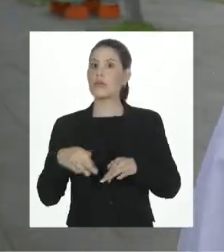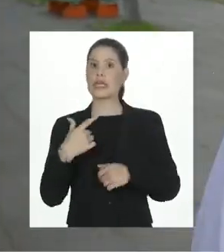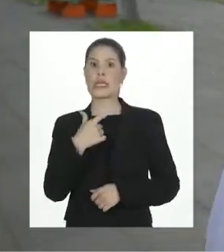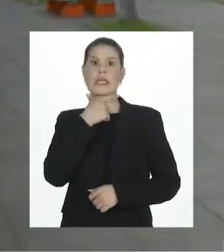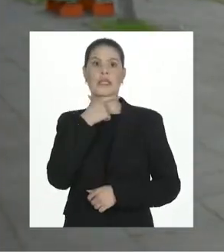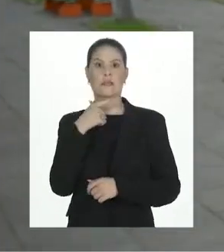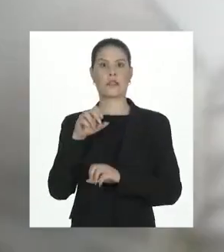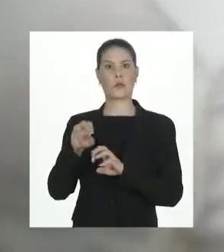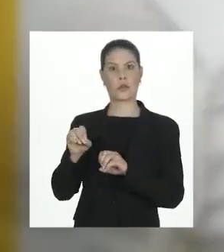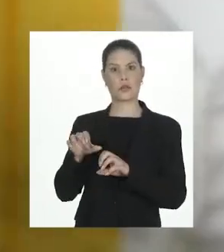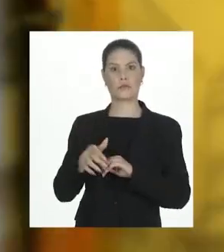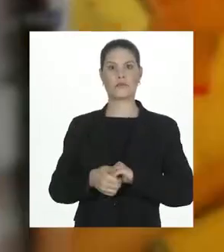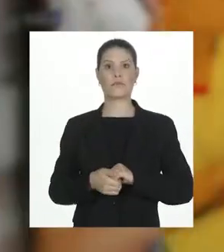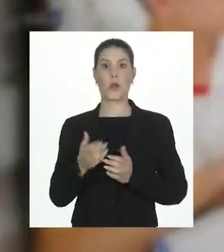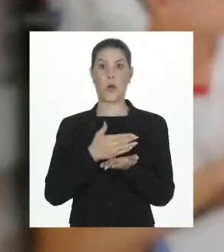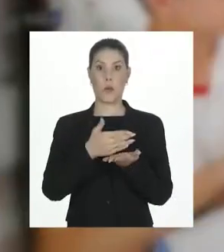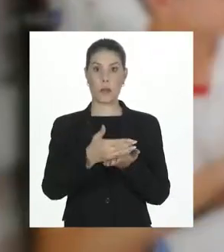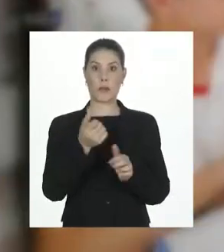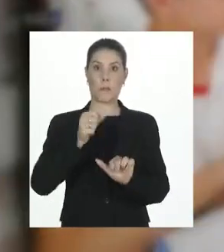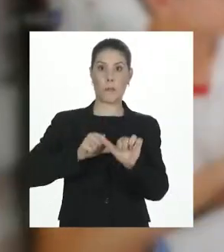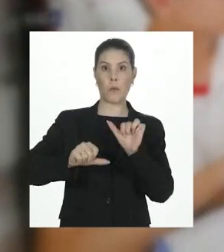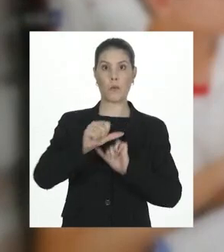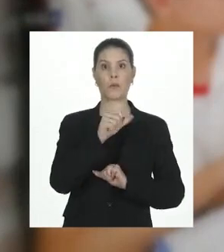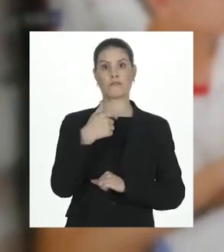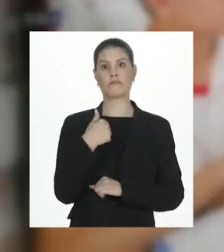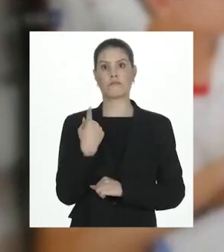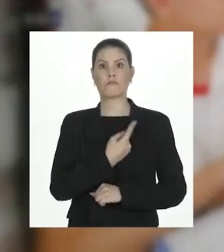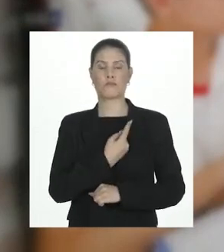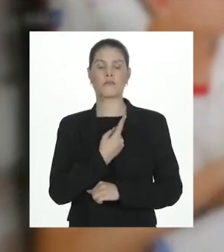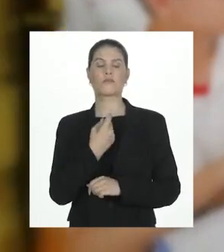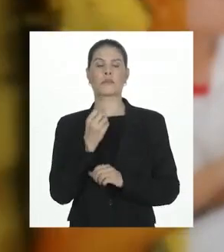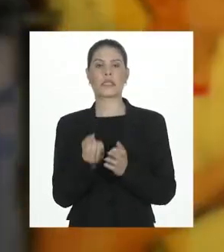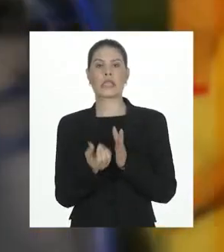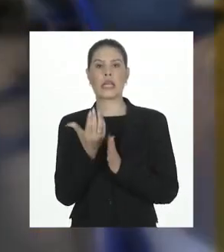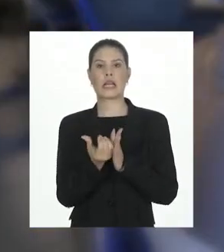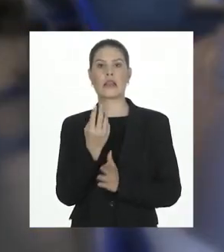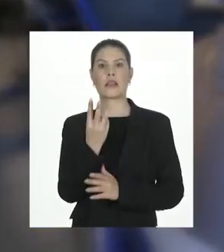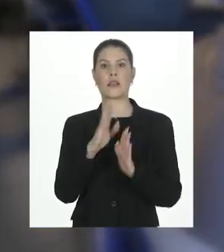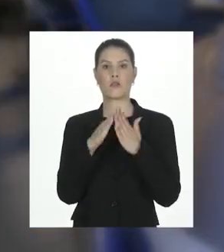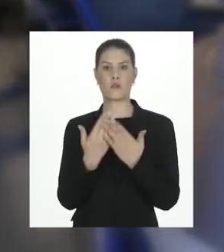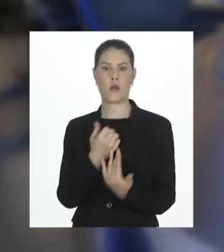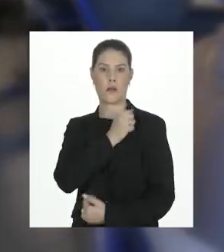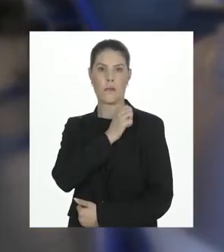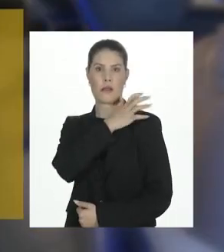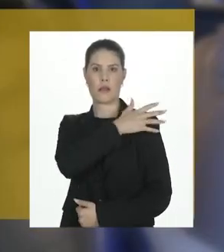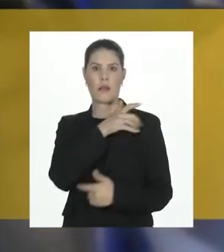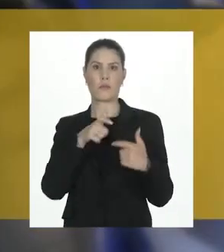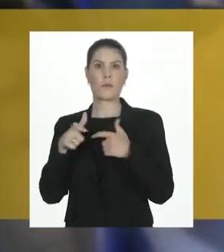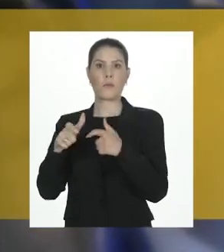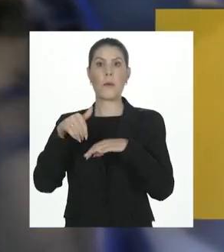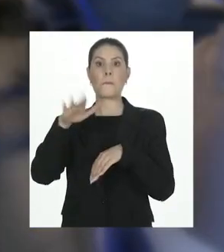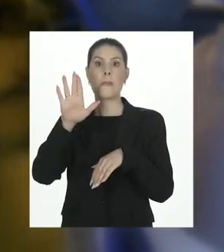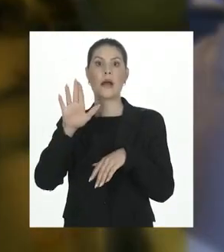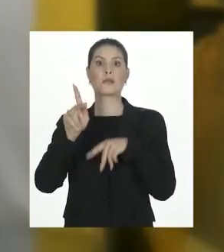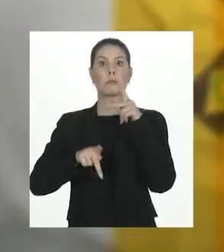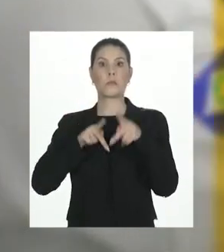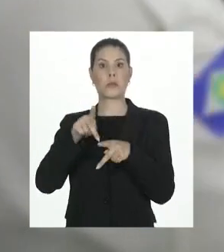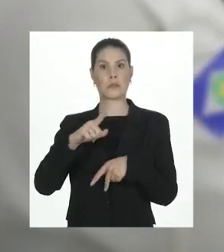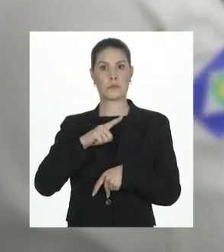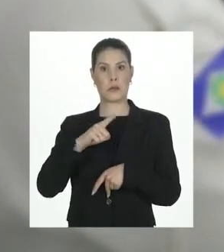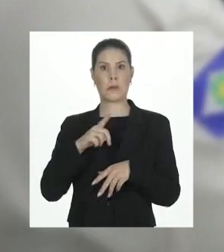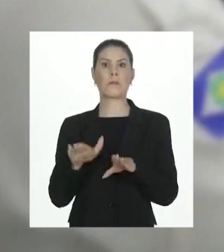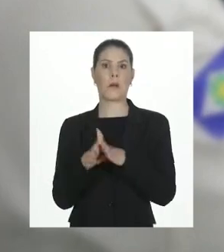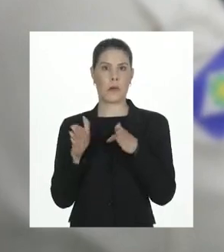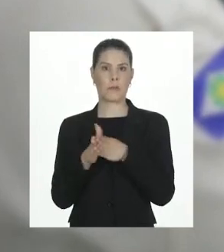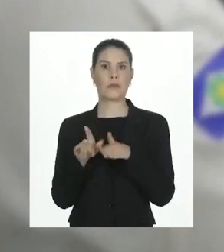Deu de crise na educação. Para começar a virar esse jogo, nós vamos criar três escolas cívico-militares nas regiões mais